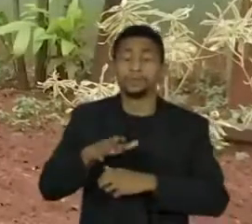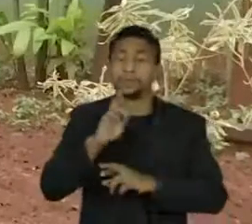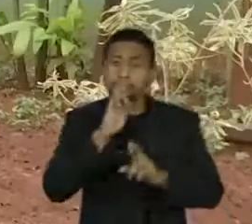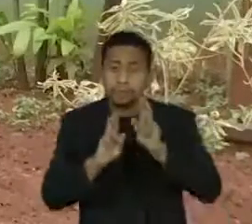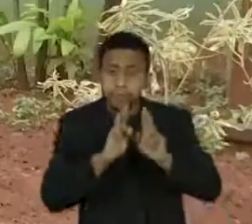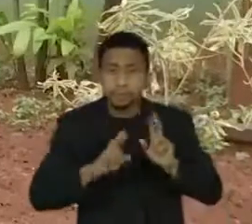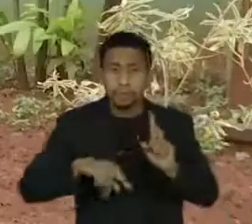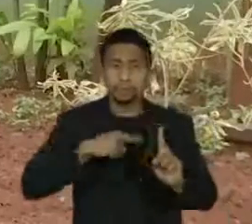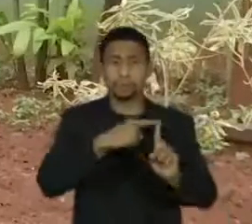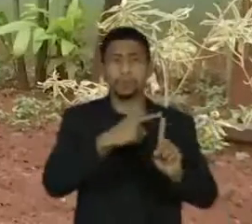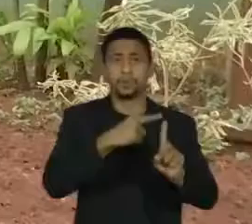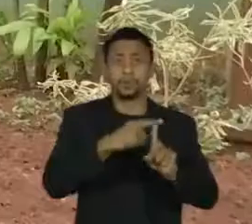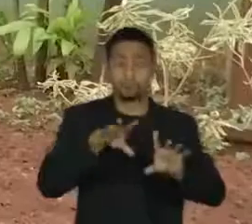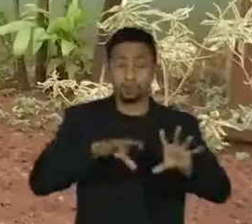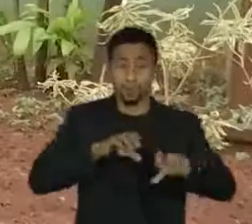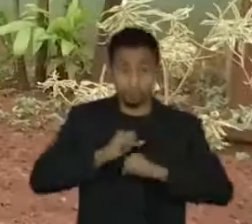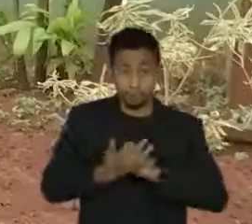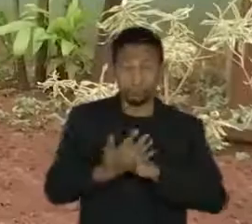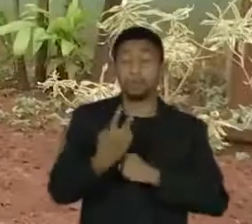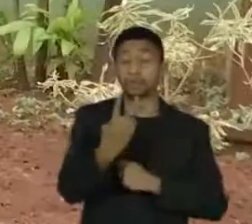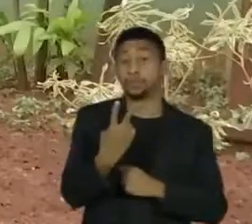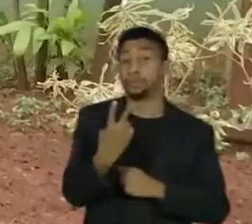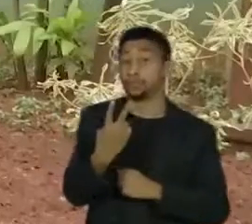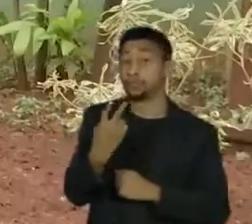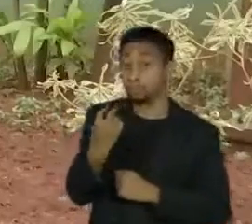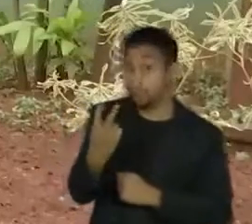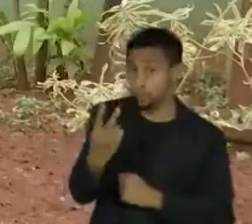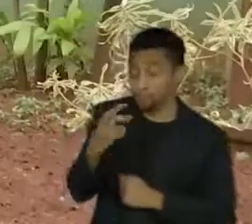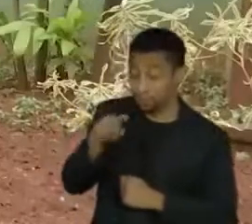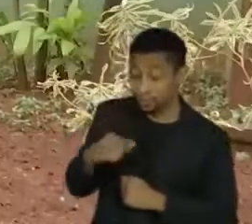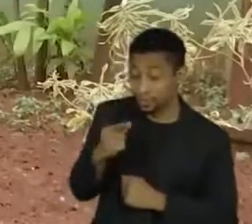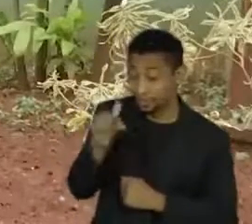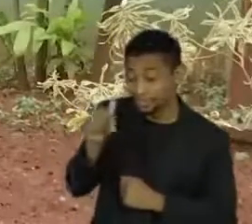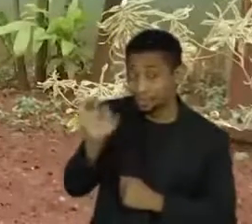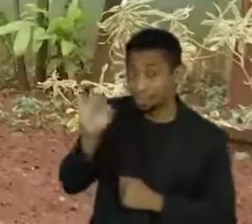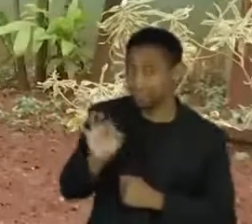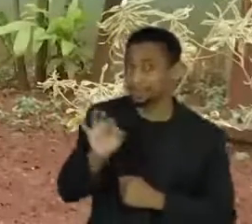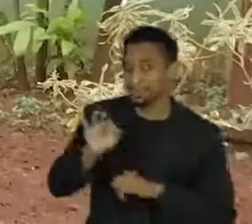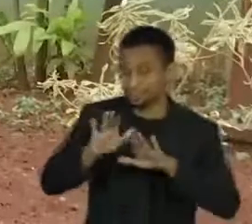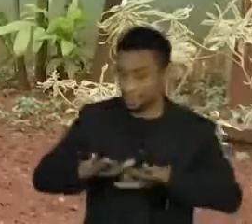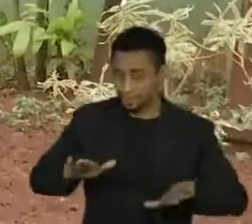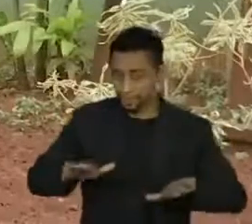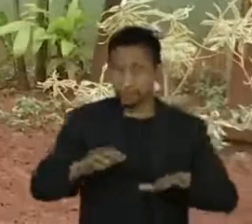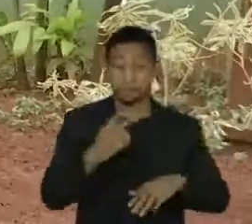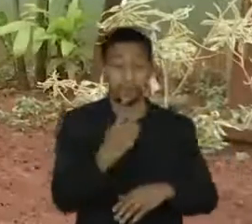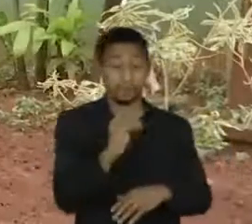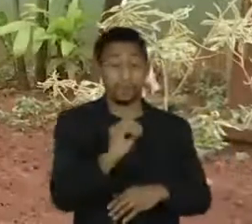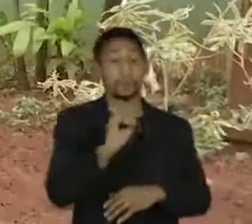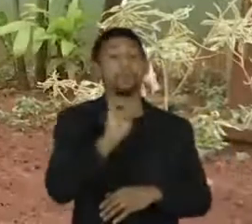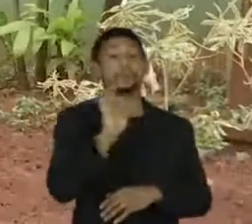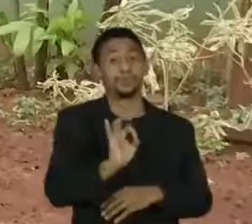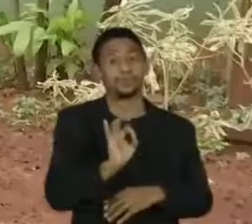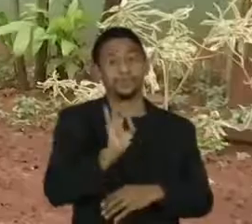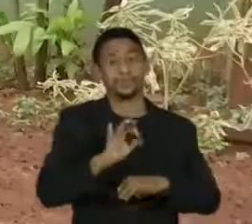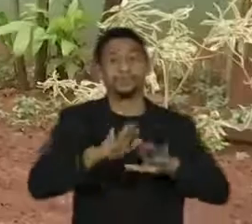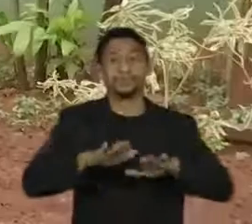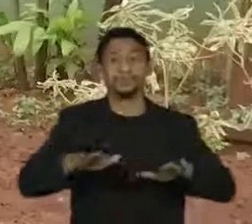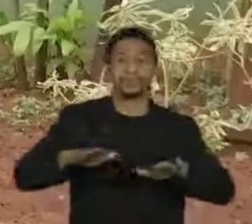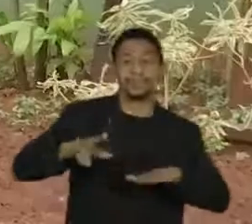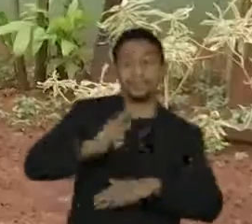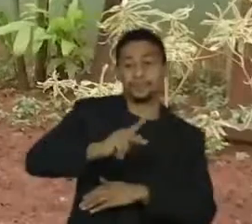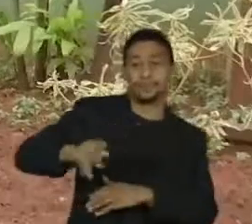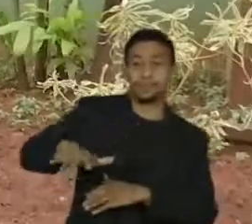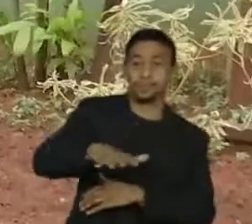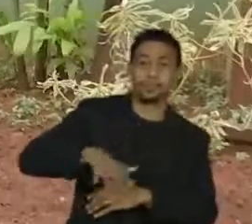positivos foi de 22,7% entre os estudantes e de 20% entre os educadores.